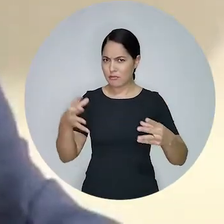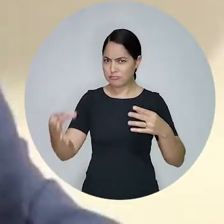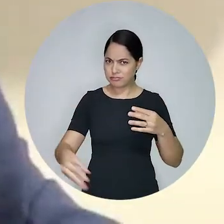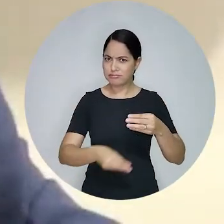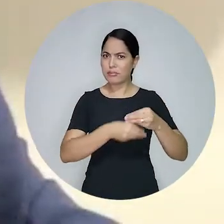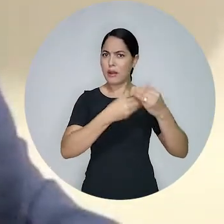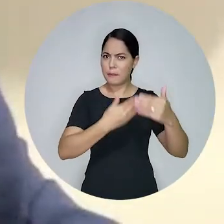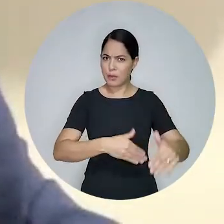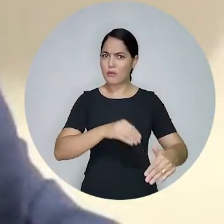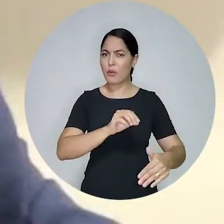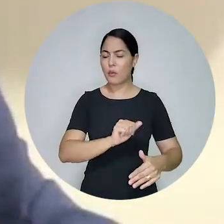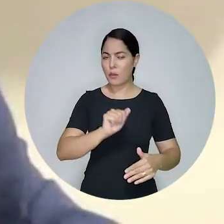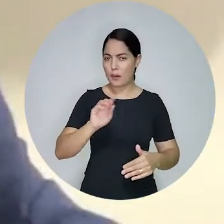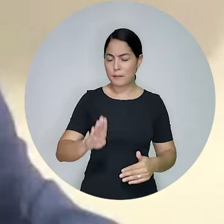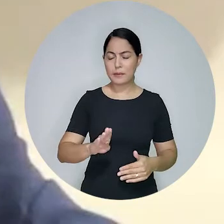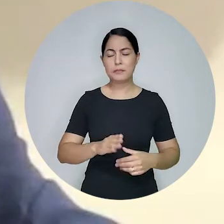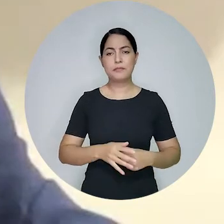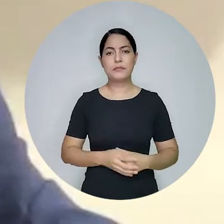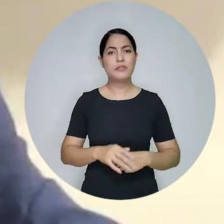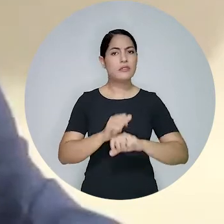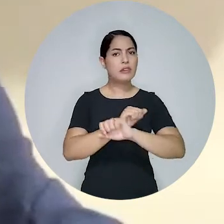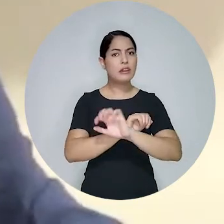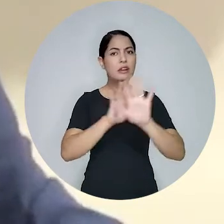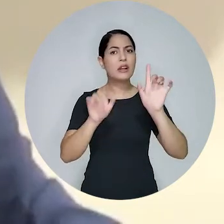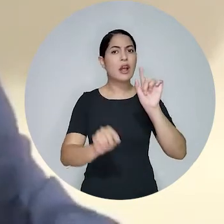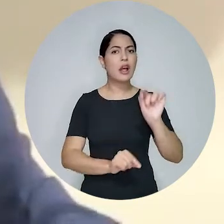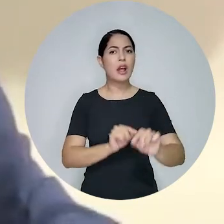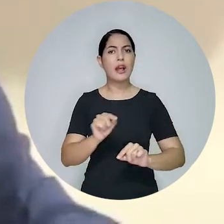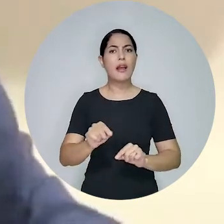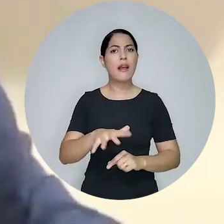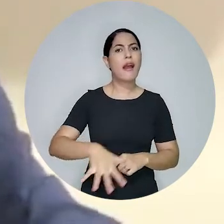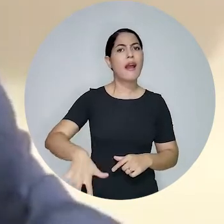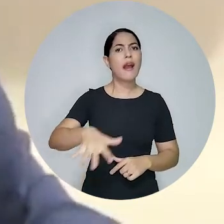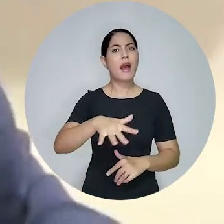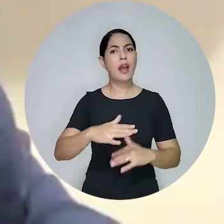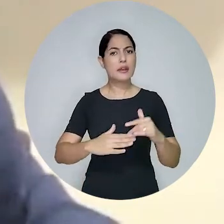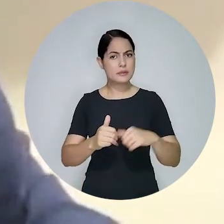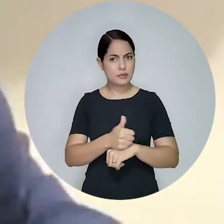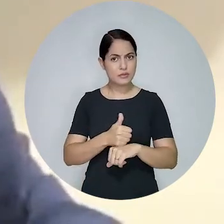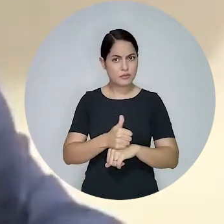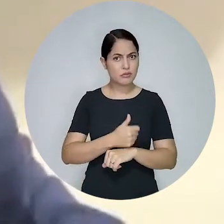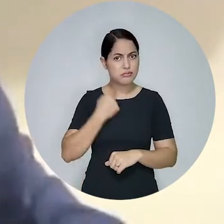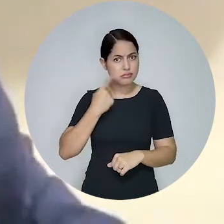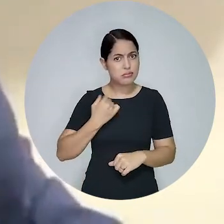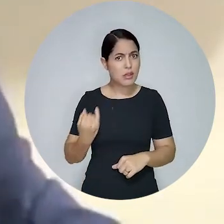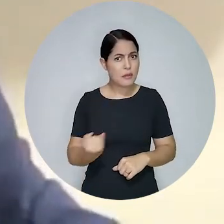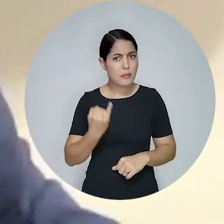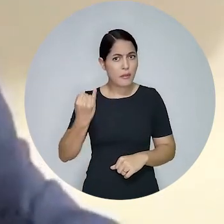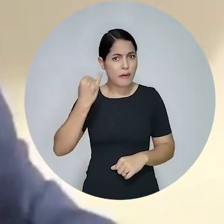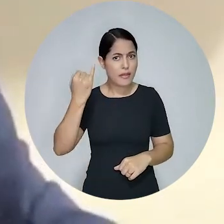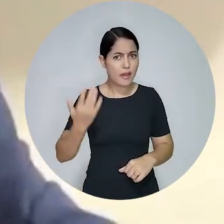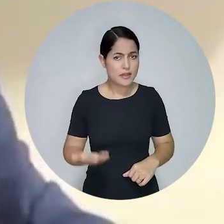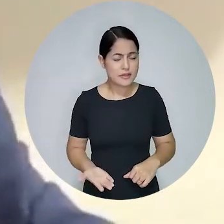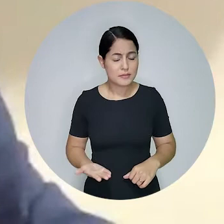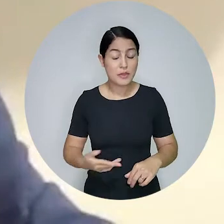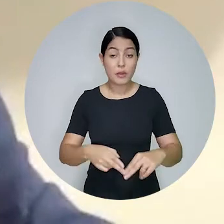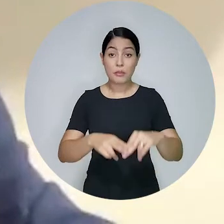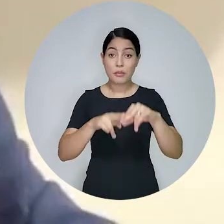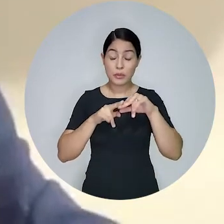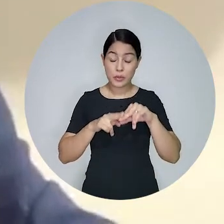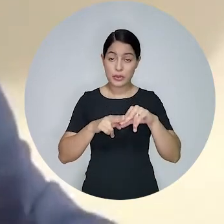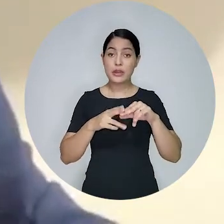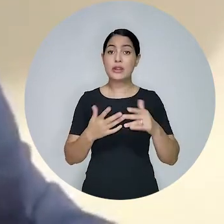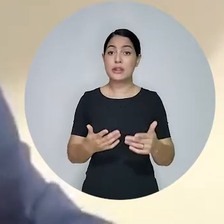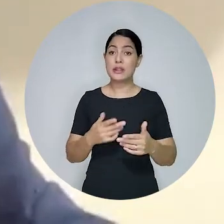direito financeiro, direito eleitoral e direito previdenciário, também reflete niscos profissionais importantes para a advocacia.